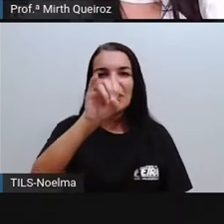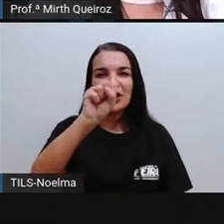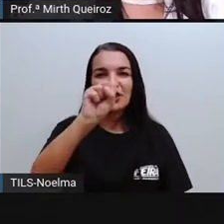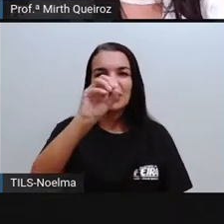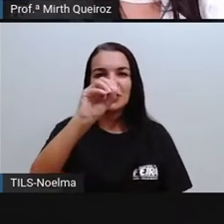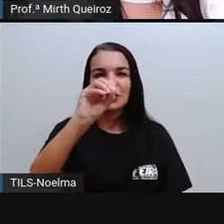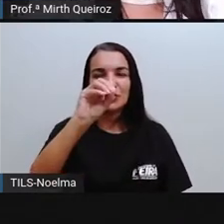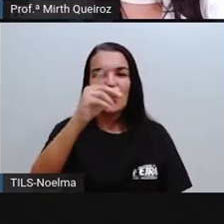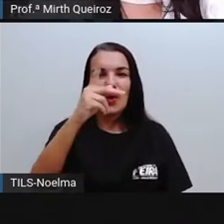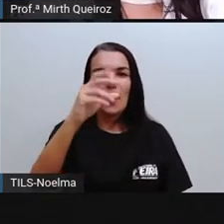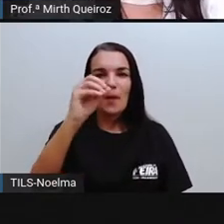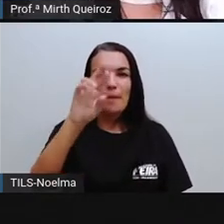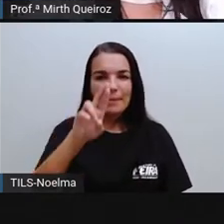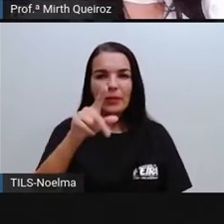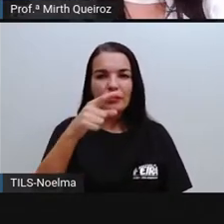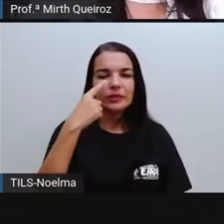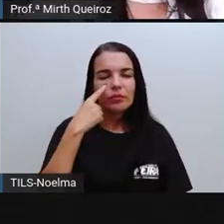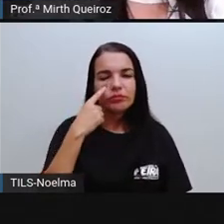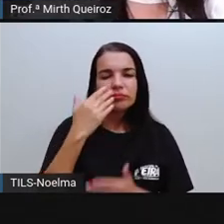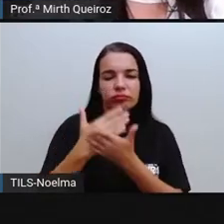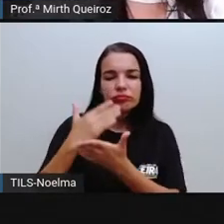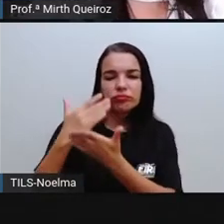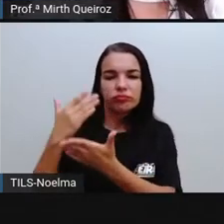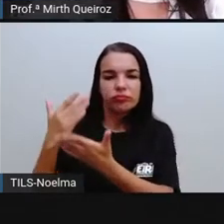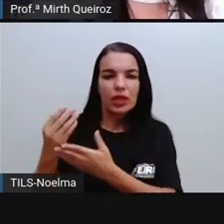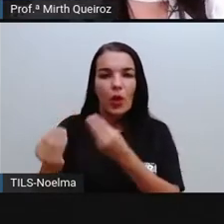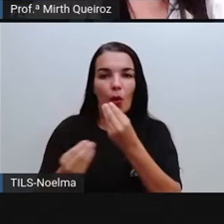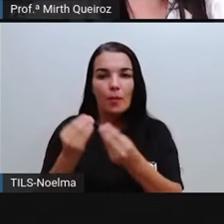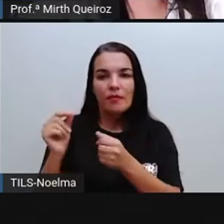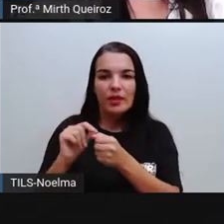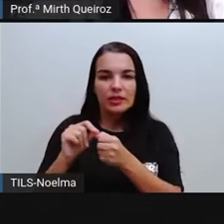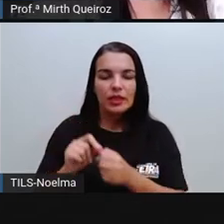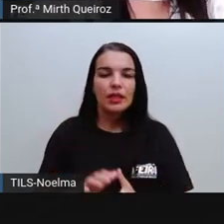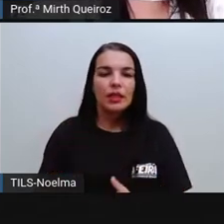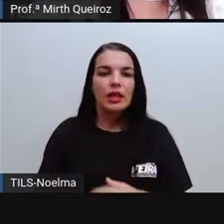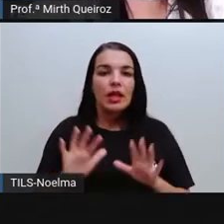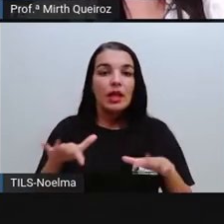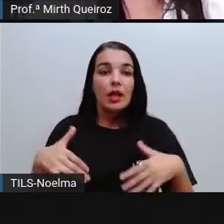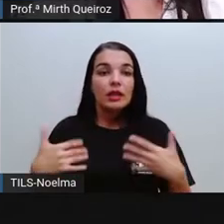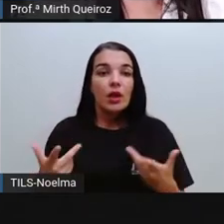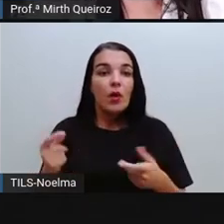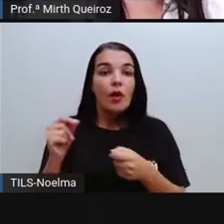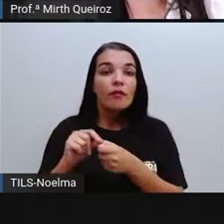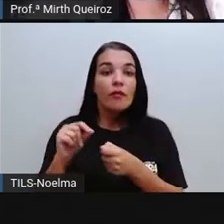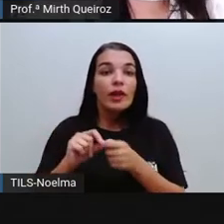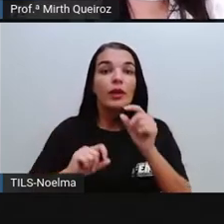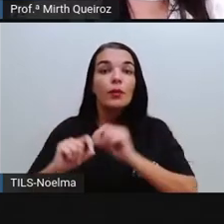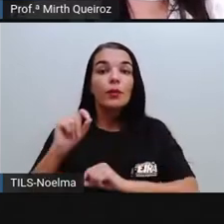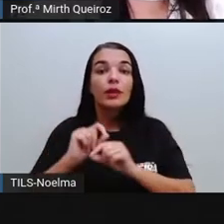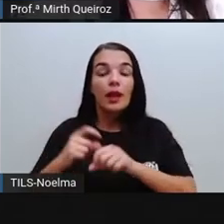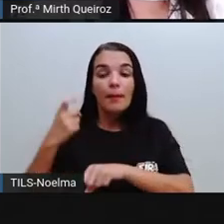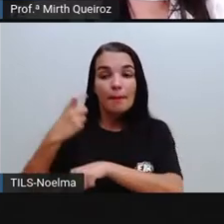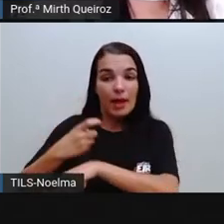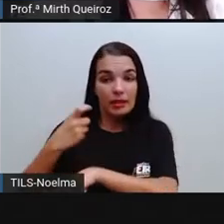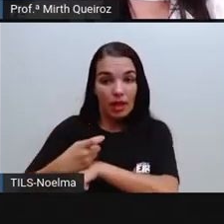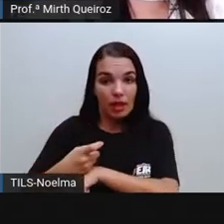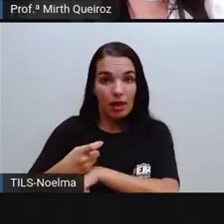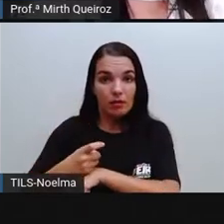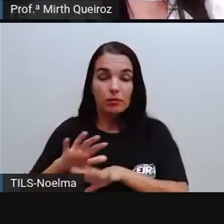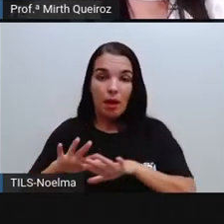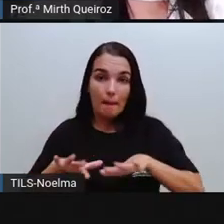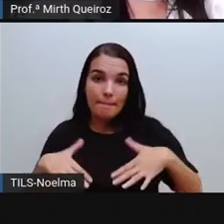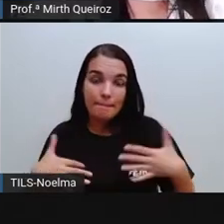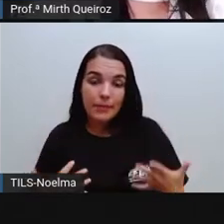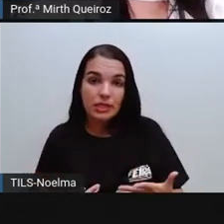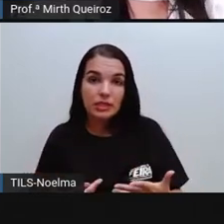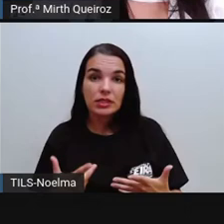entender aí passo a passo de como vocês podem fazer isso. A xilogravura, ela é feita em madeira. Mas para vocês